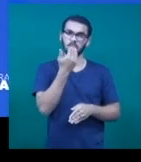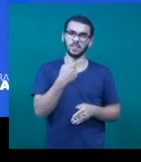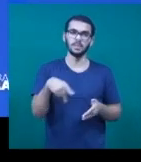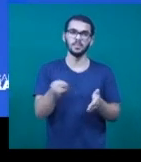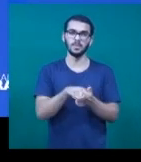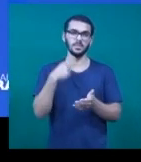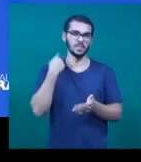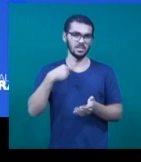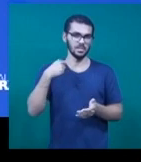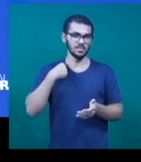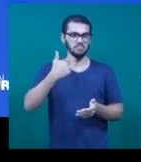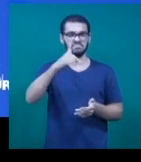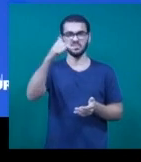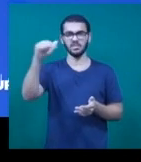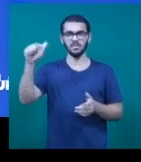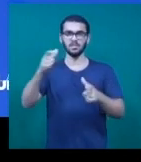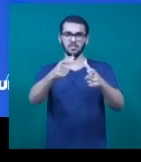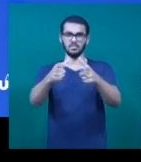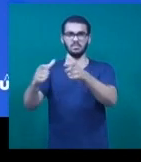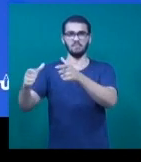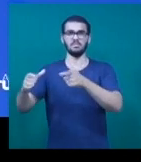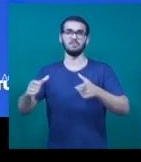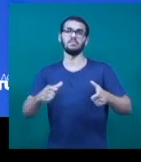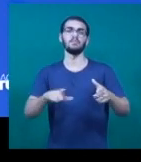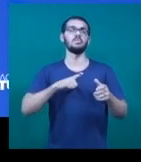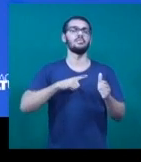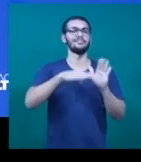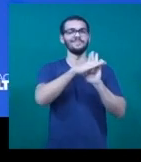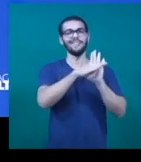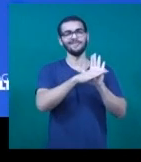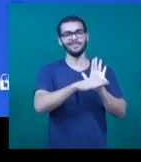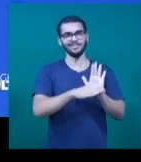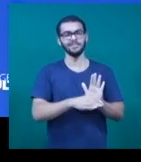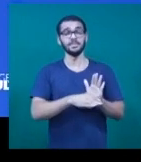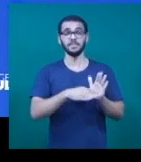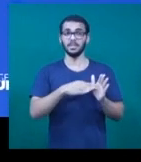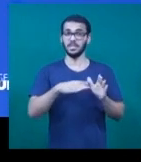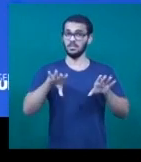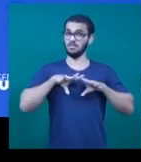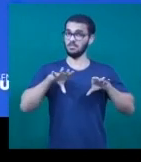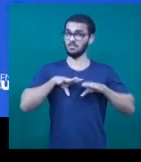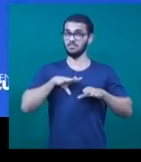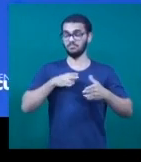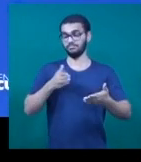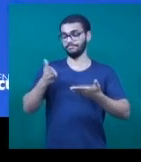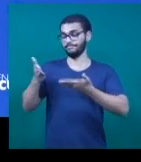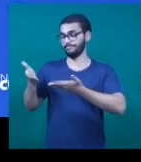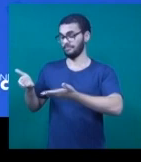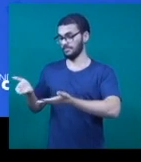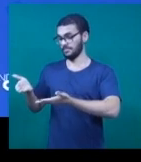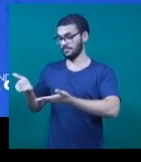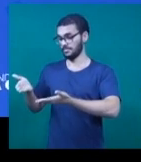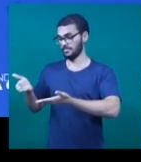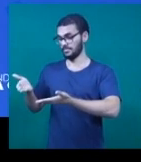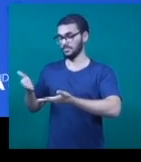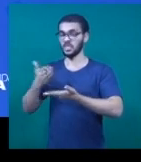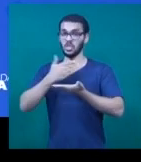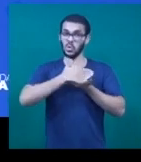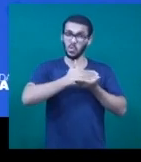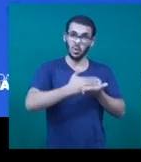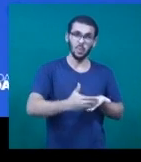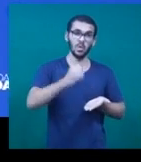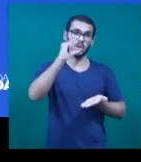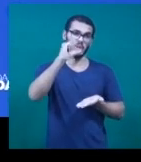também de outros cardápios, fazem parte da programação. O ponto de encontro é na Praça Sérgio Pacheco, a partir